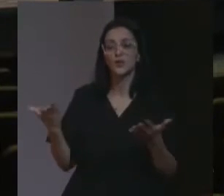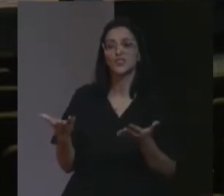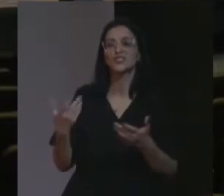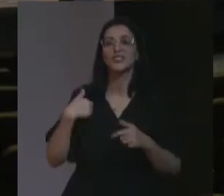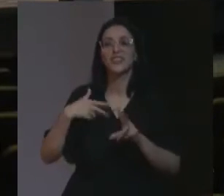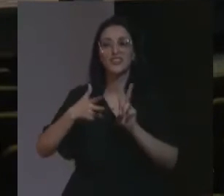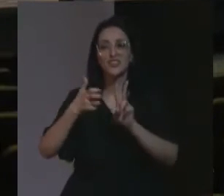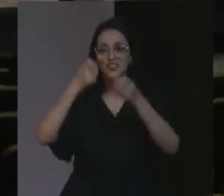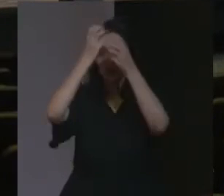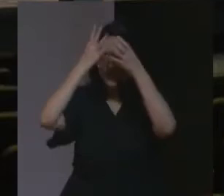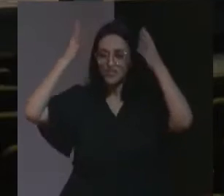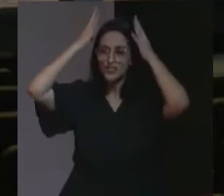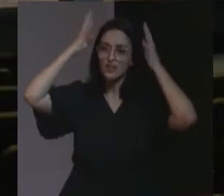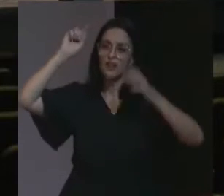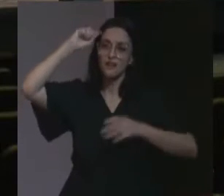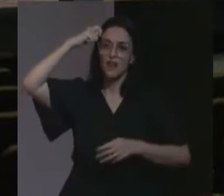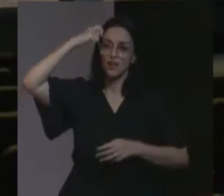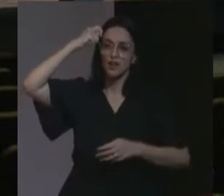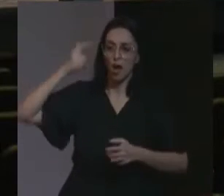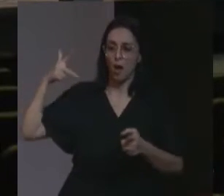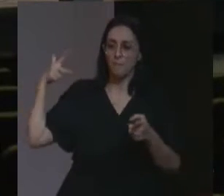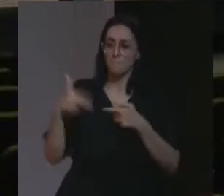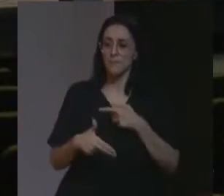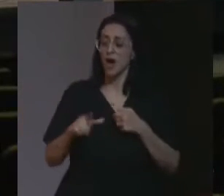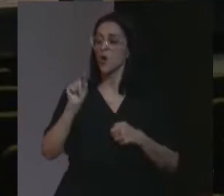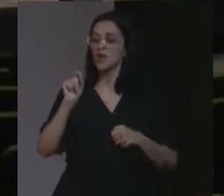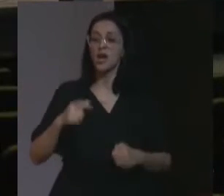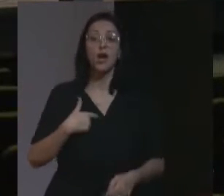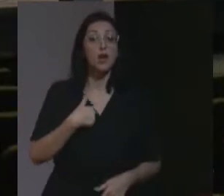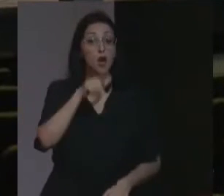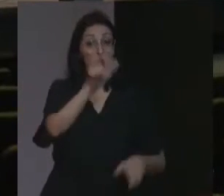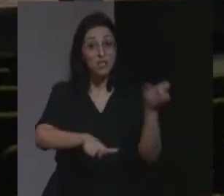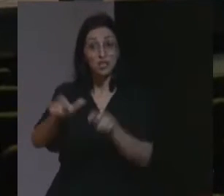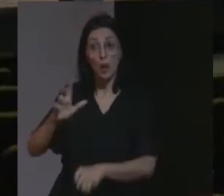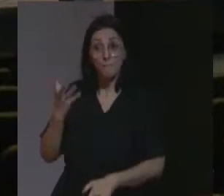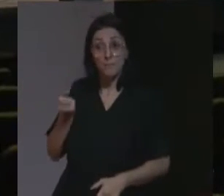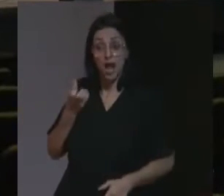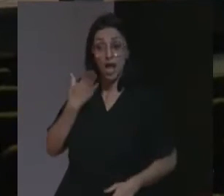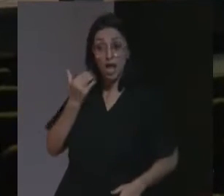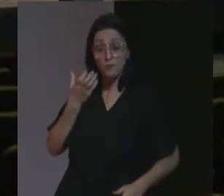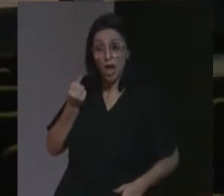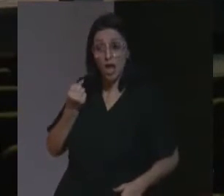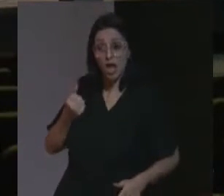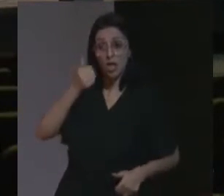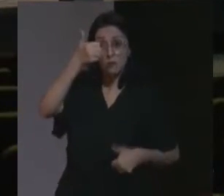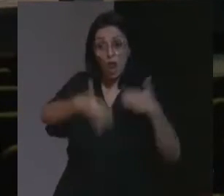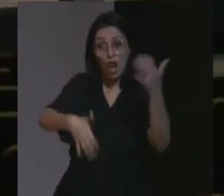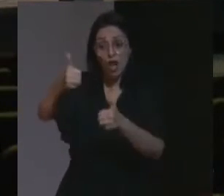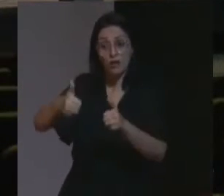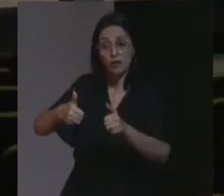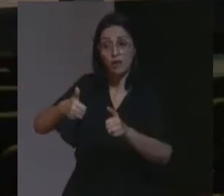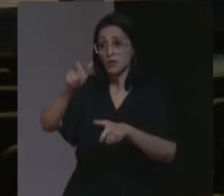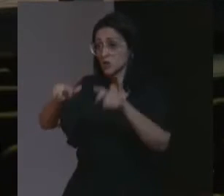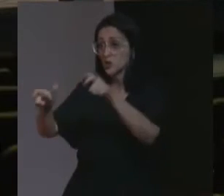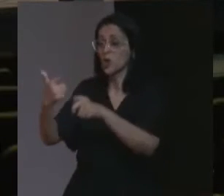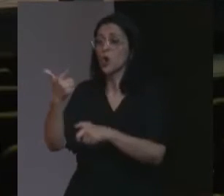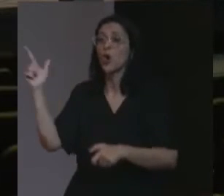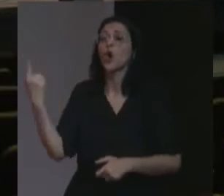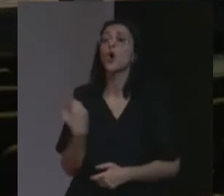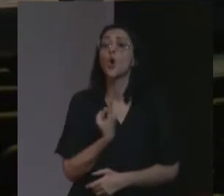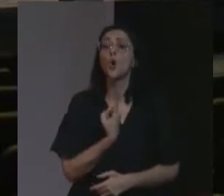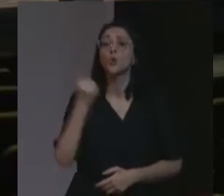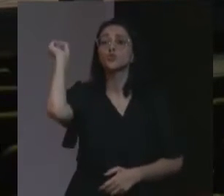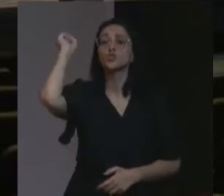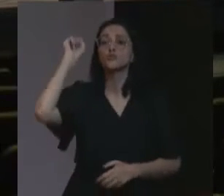indígenas, a história de negros, foi contada pelos brancos, então, eu quero lembrar, o último sobrevivente, do povo